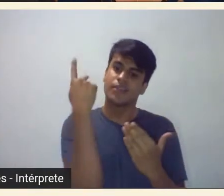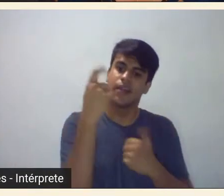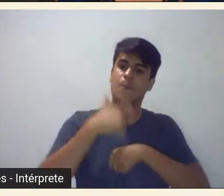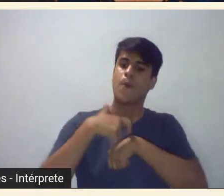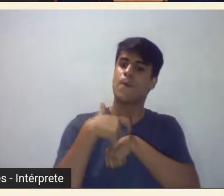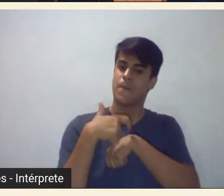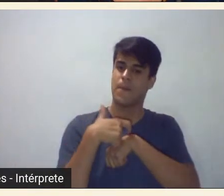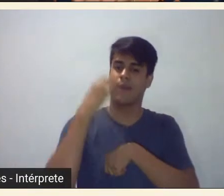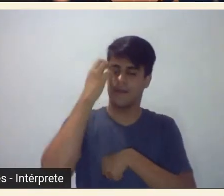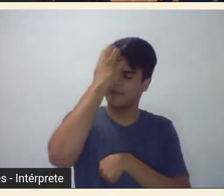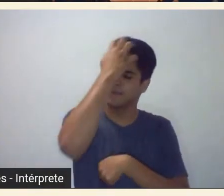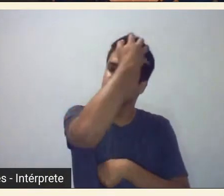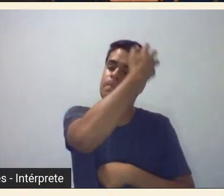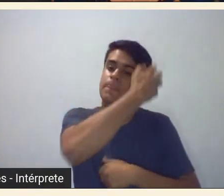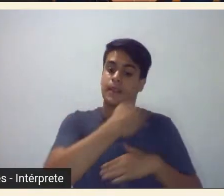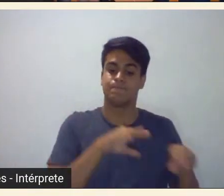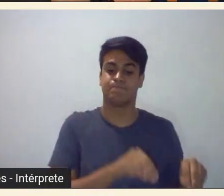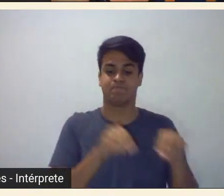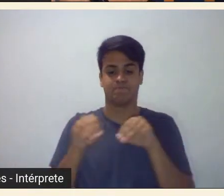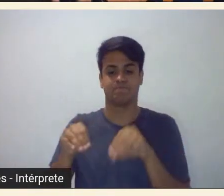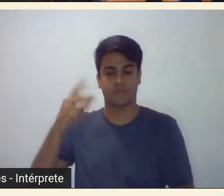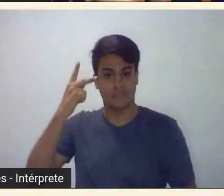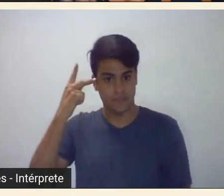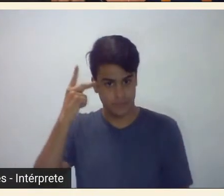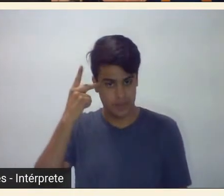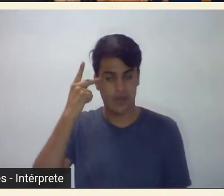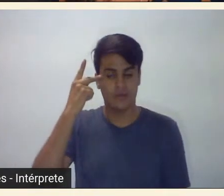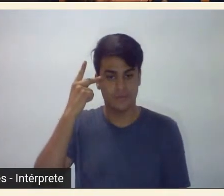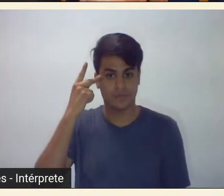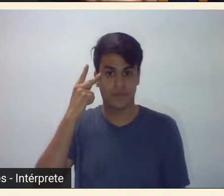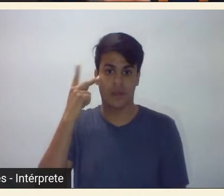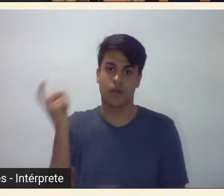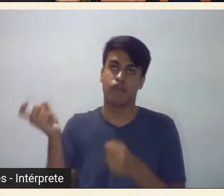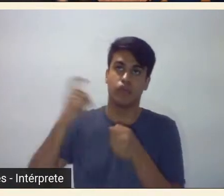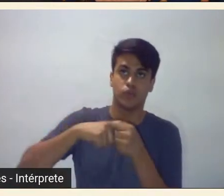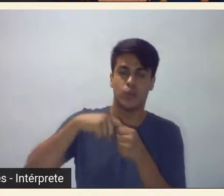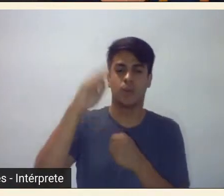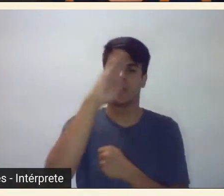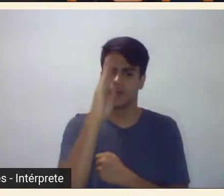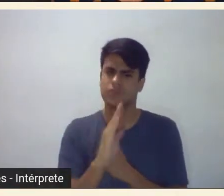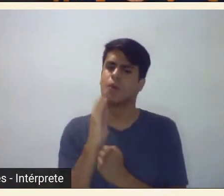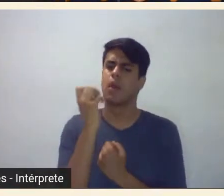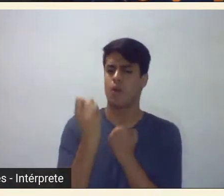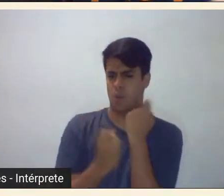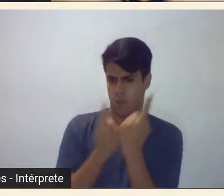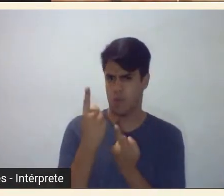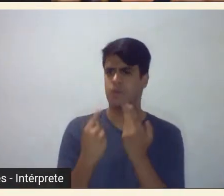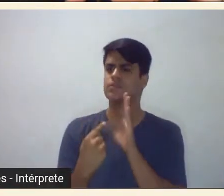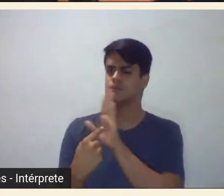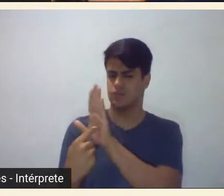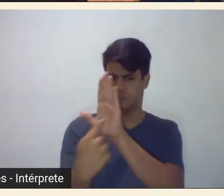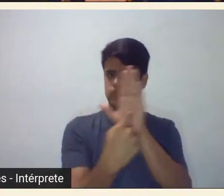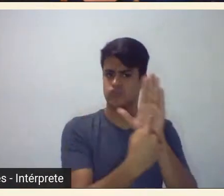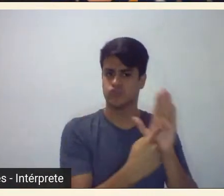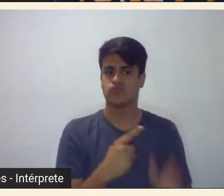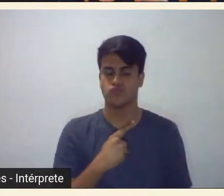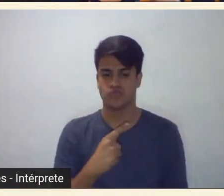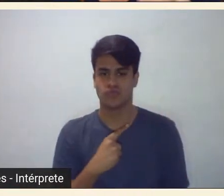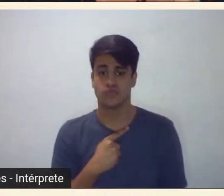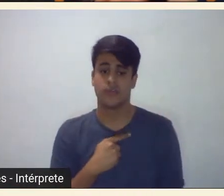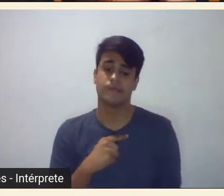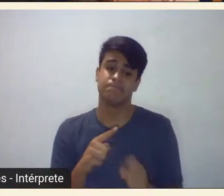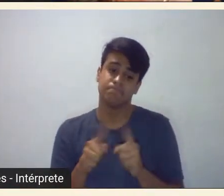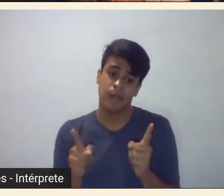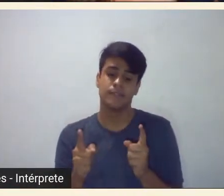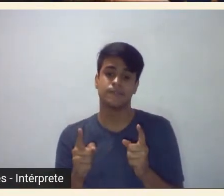ela ela se muda para São Paulo ela retorna ao Brasil com algumas exposições etc mas ela ela pelo fato de